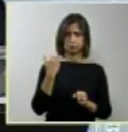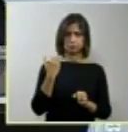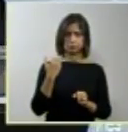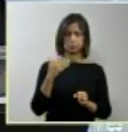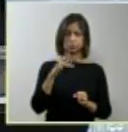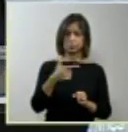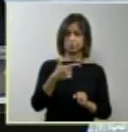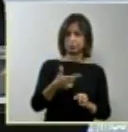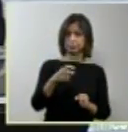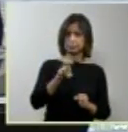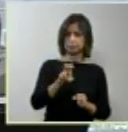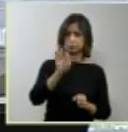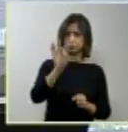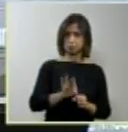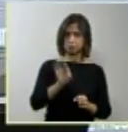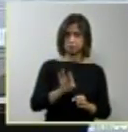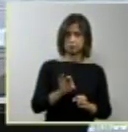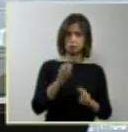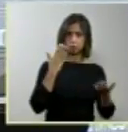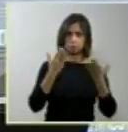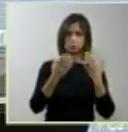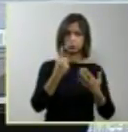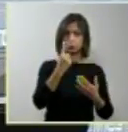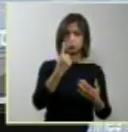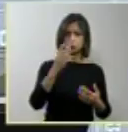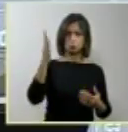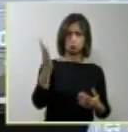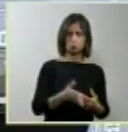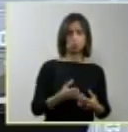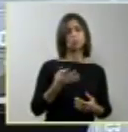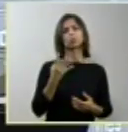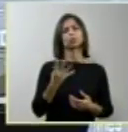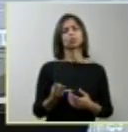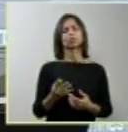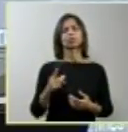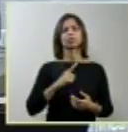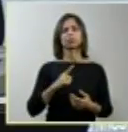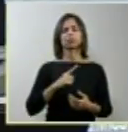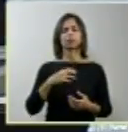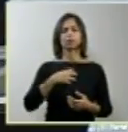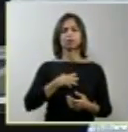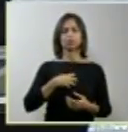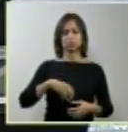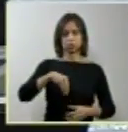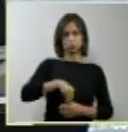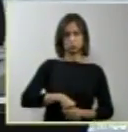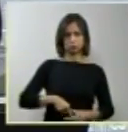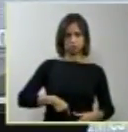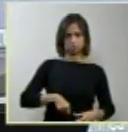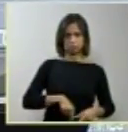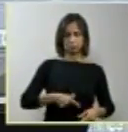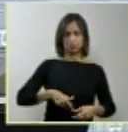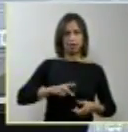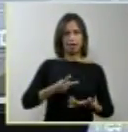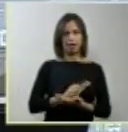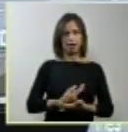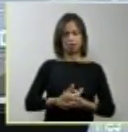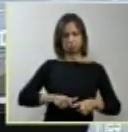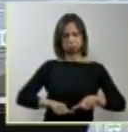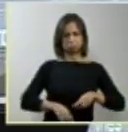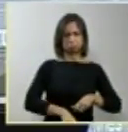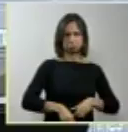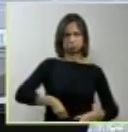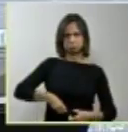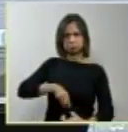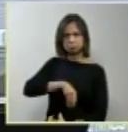quarto das grávidas tem posições inadequadas do feto que complicam a dinâmica